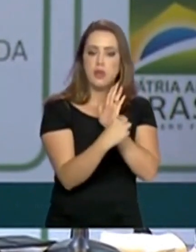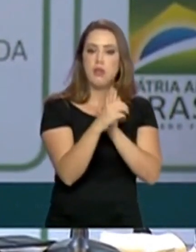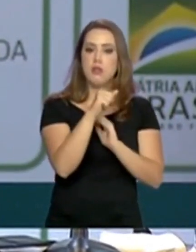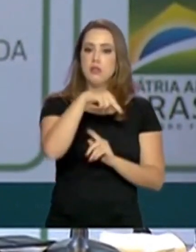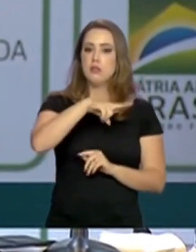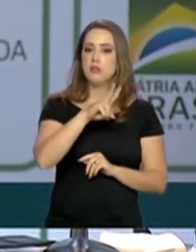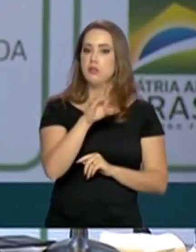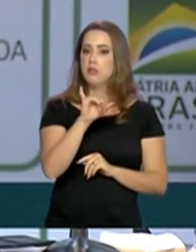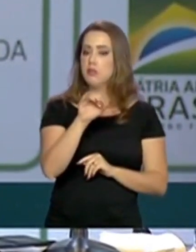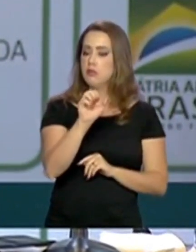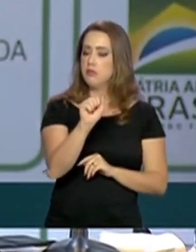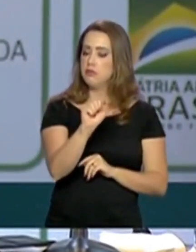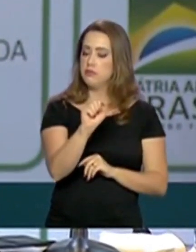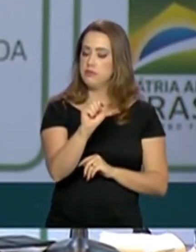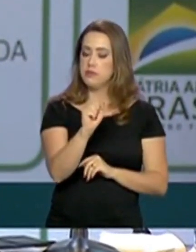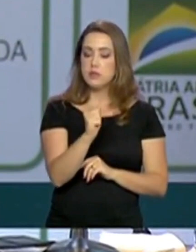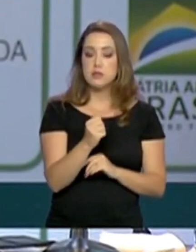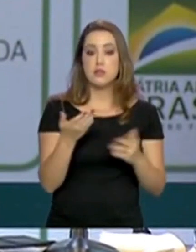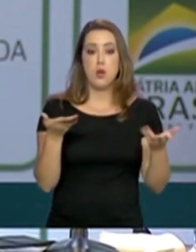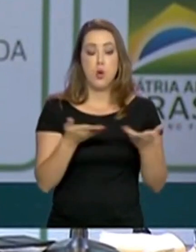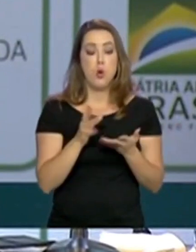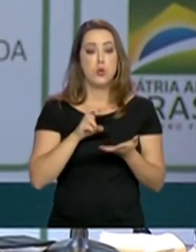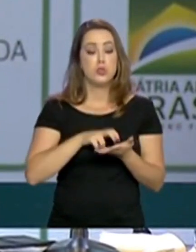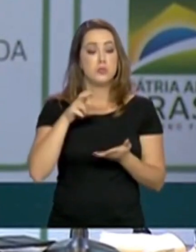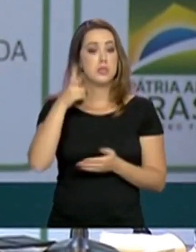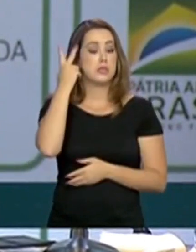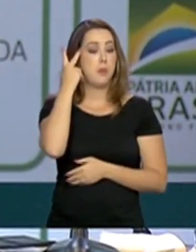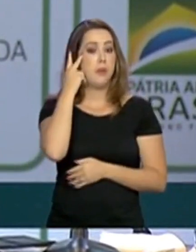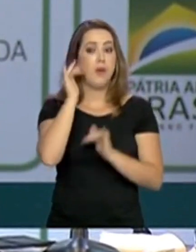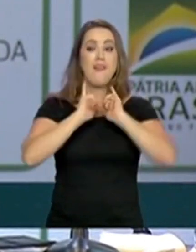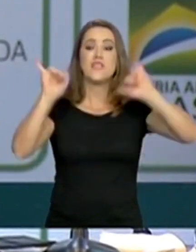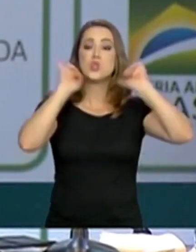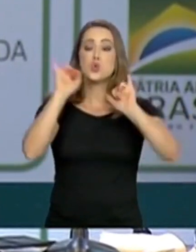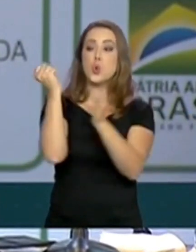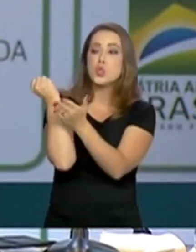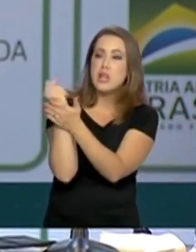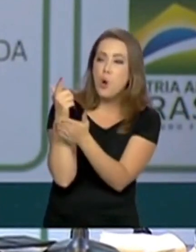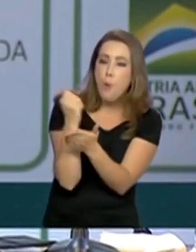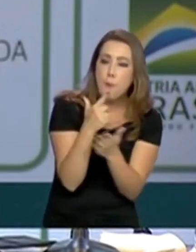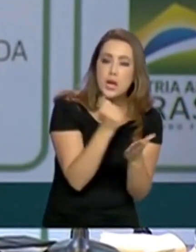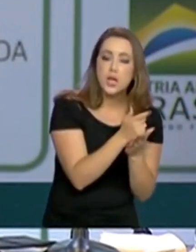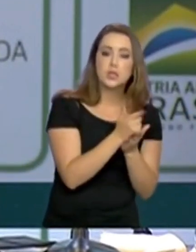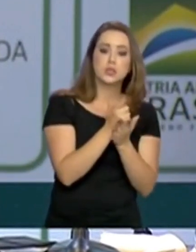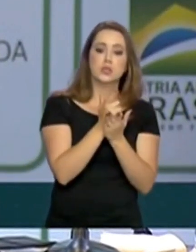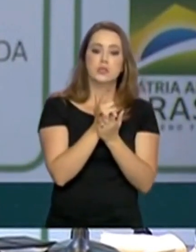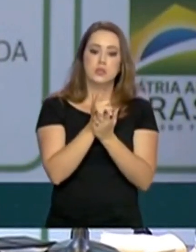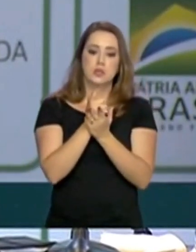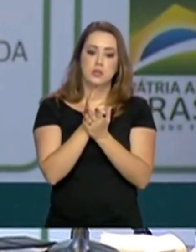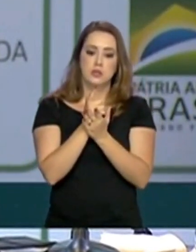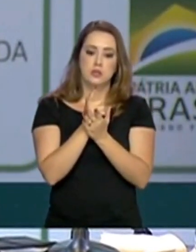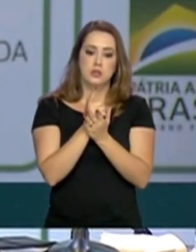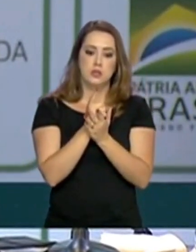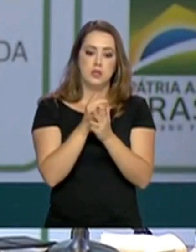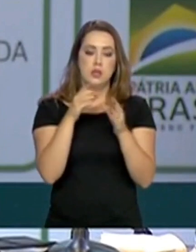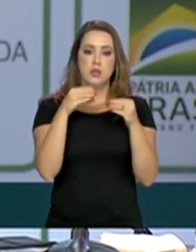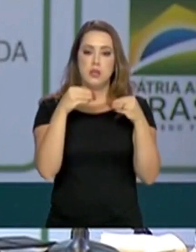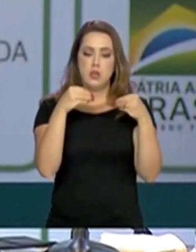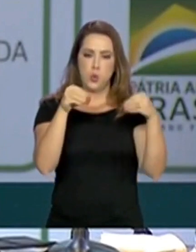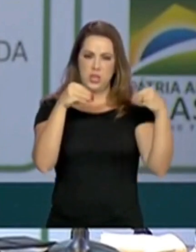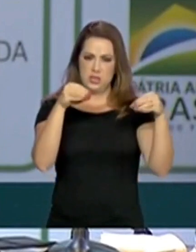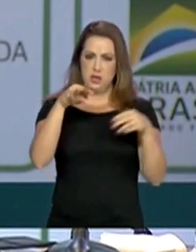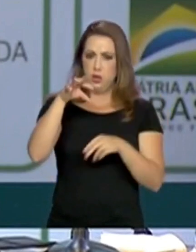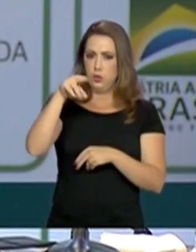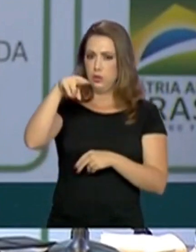outros estados, São Paulo, hoje pela manhã, anunciou, está comprando, adquirindo, esse tecido chamado